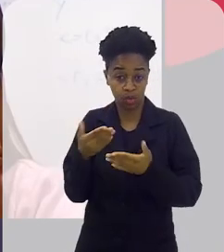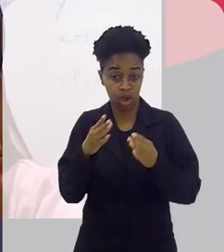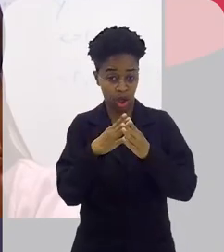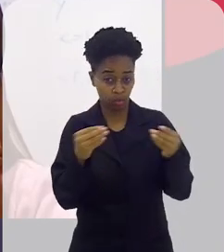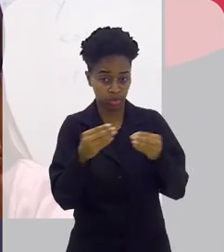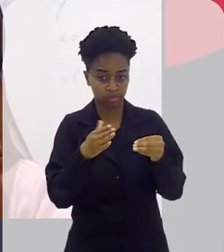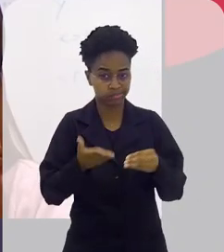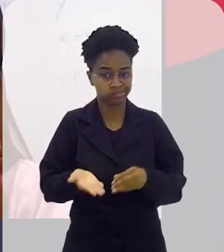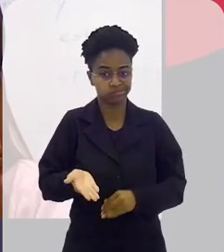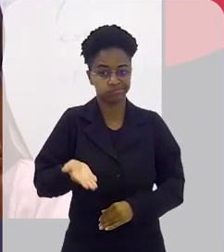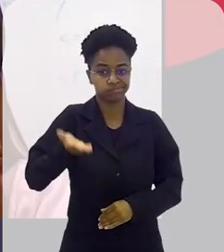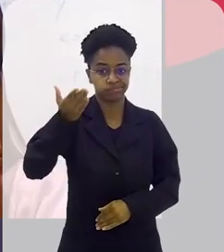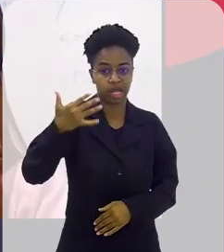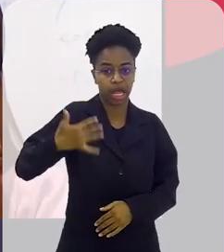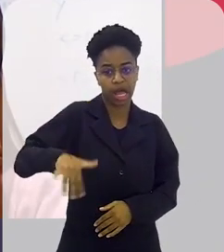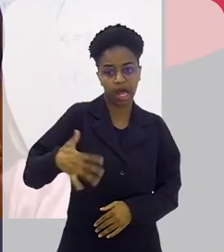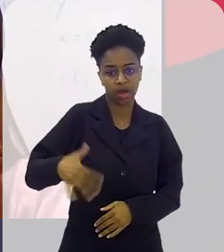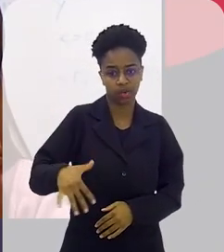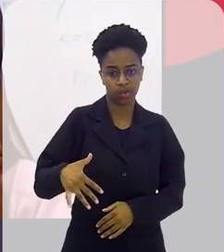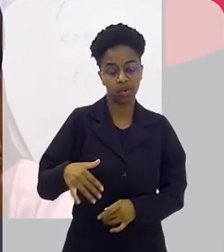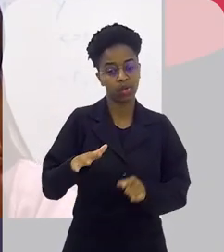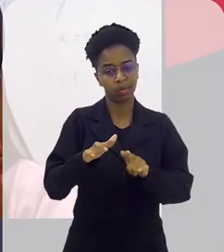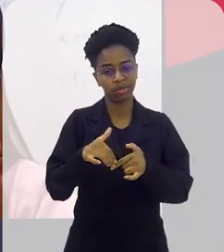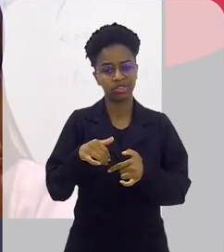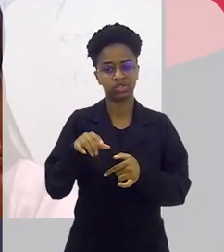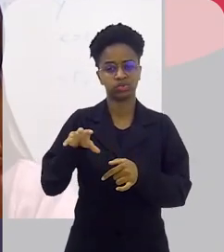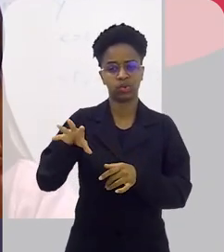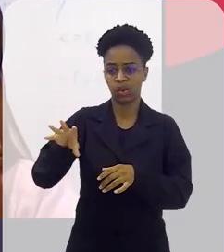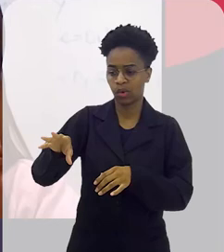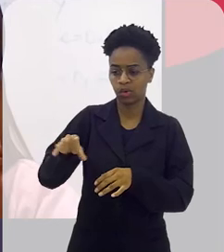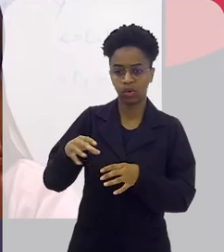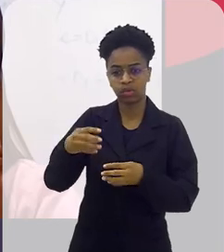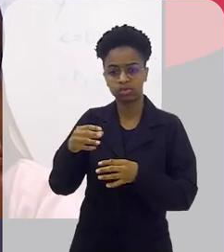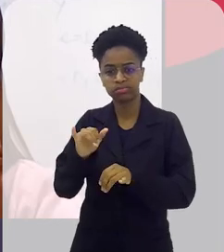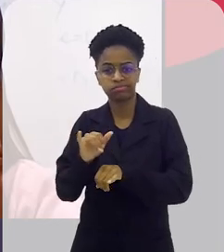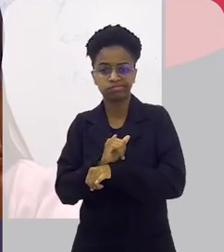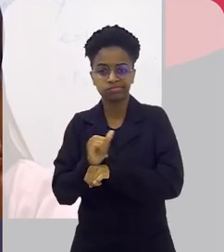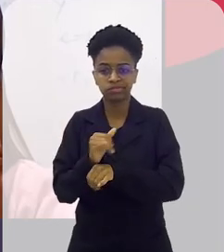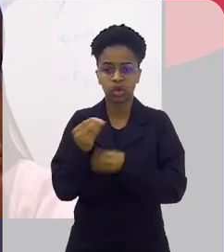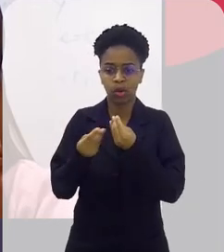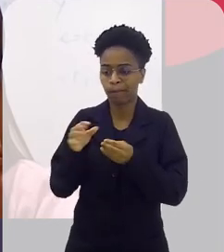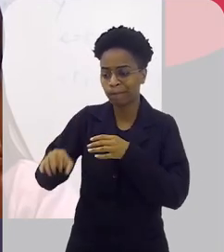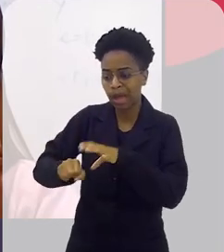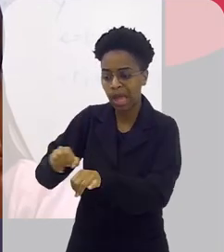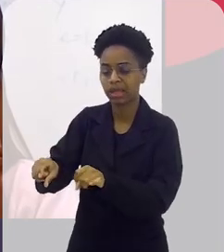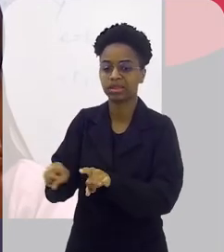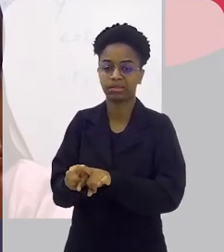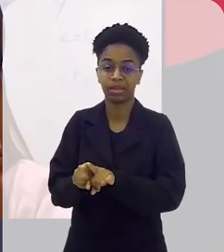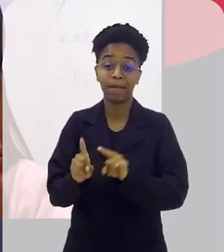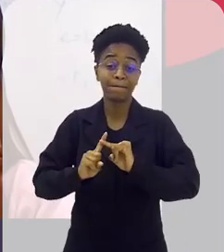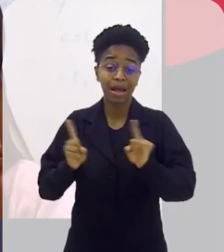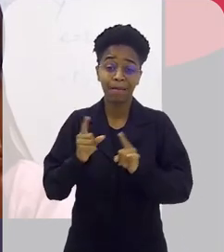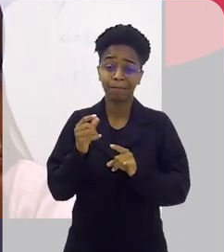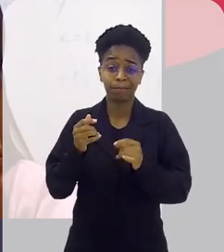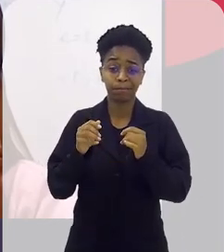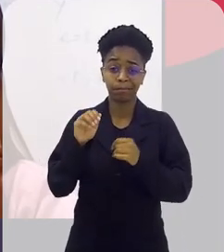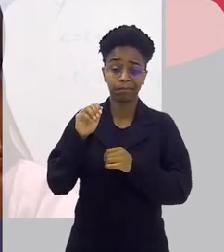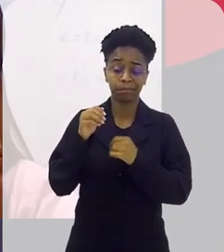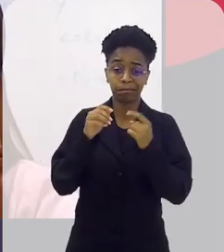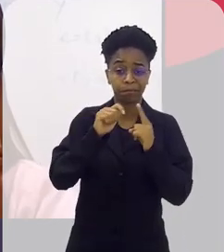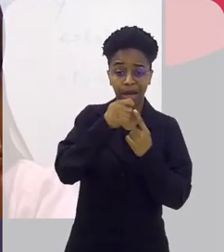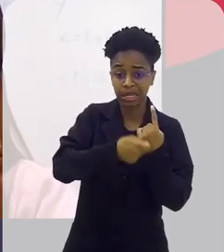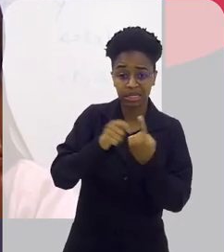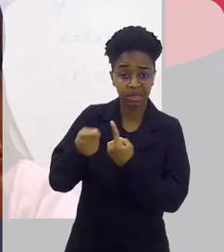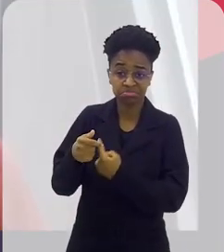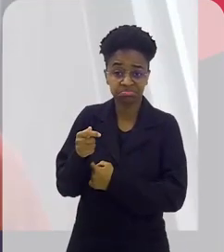ele vem aumentando devido à colheita, o grande número de vendas. Então, a banana, ela entra como esse player no